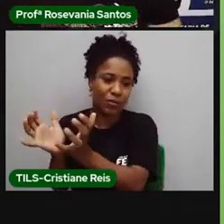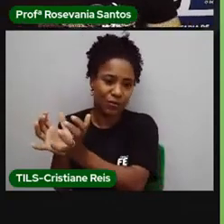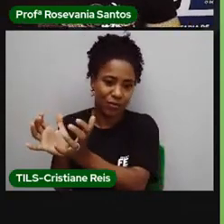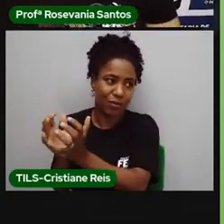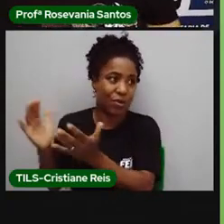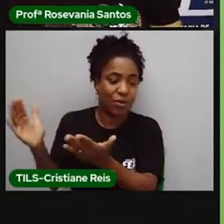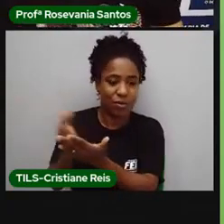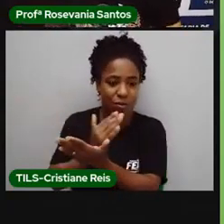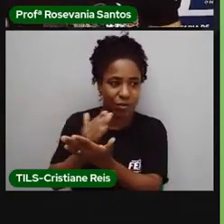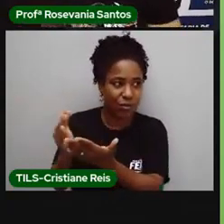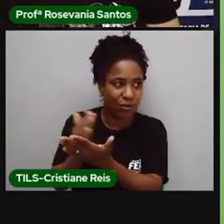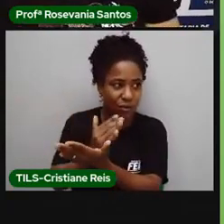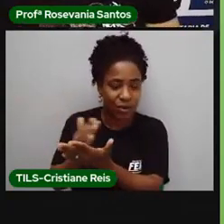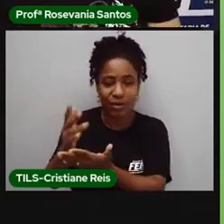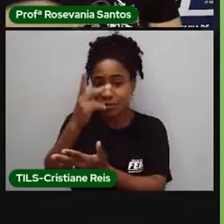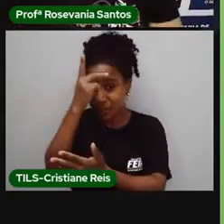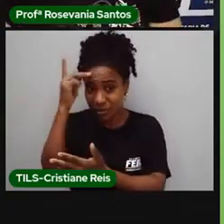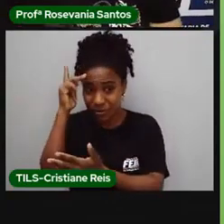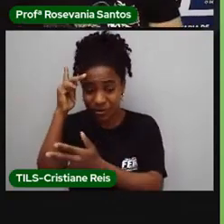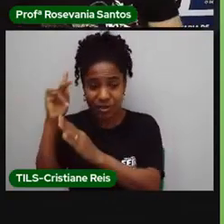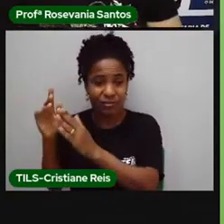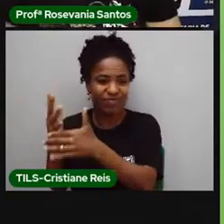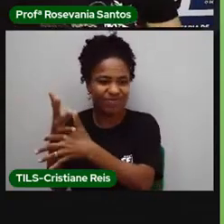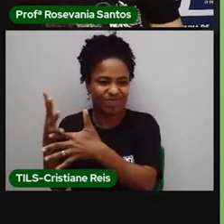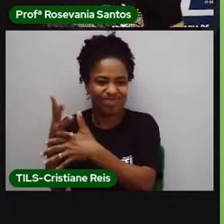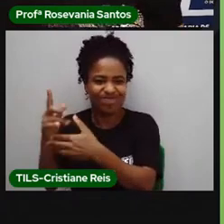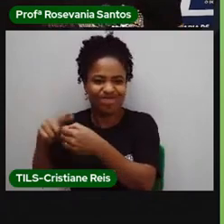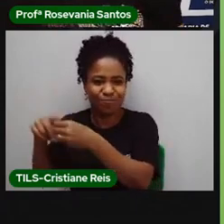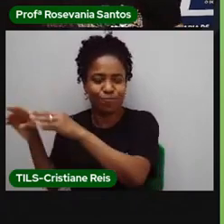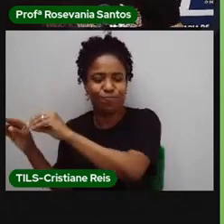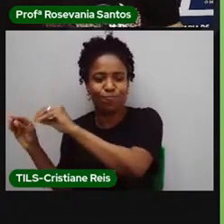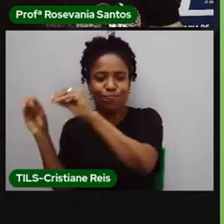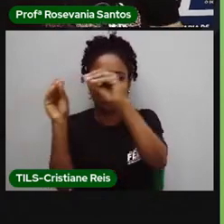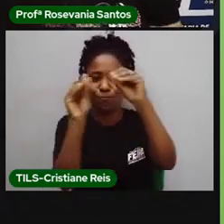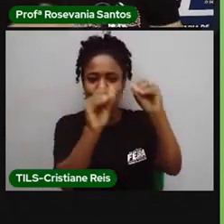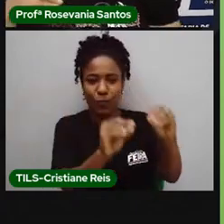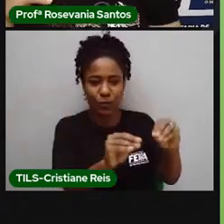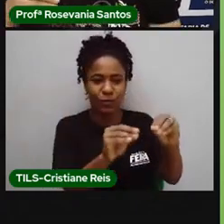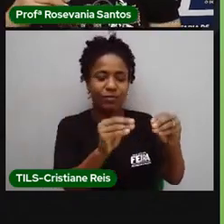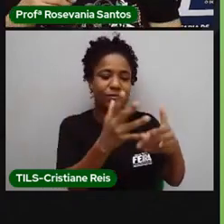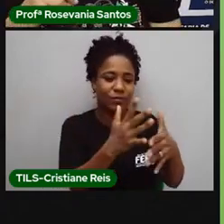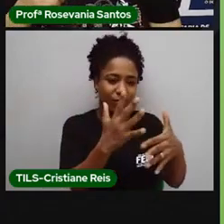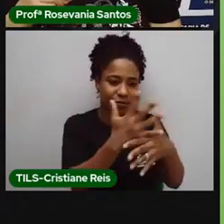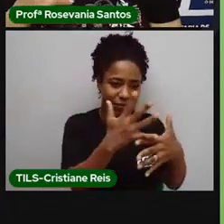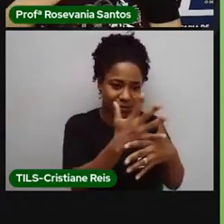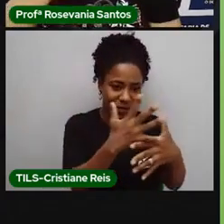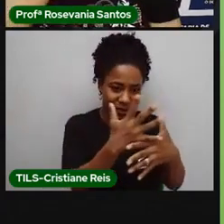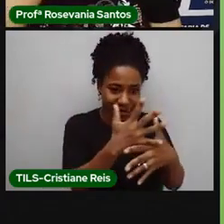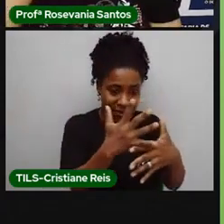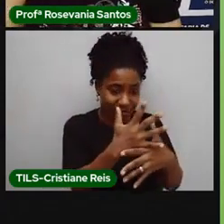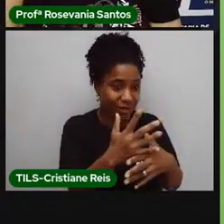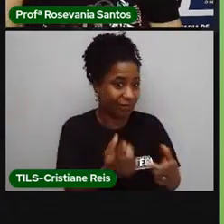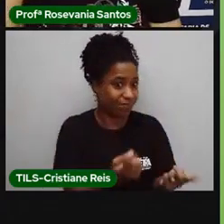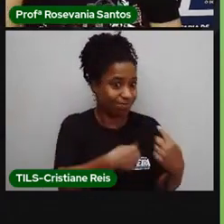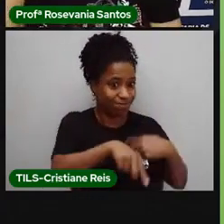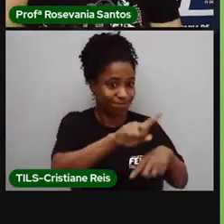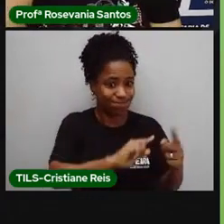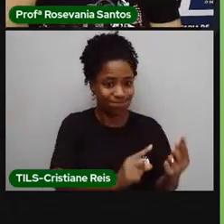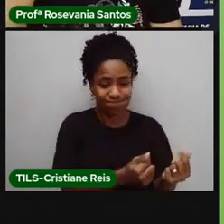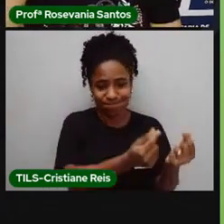ponto de algumas pessoas saírem dessa cidade e irem procurar melhores condições de vida na outra, ou seja, na outra, seja